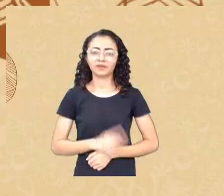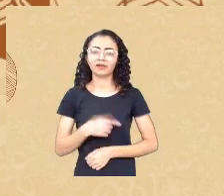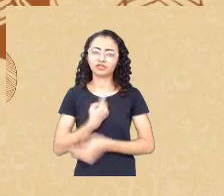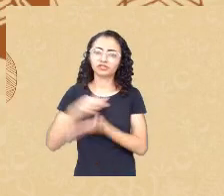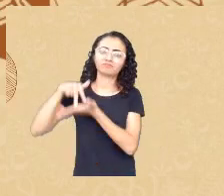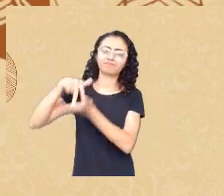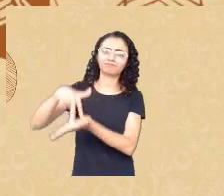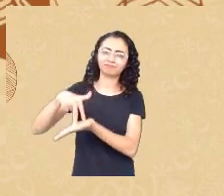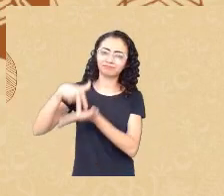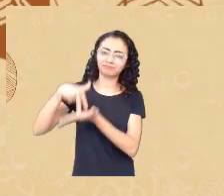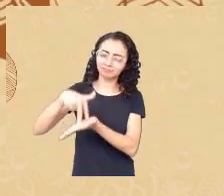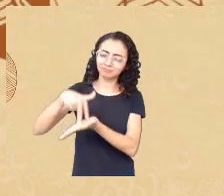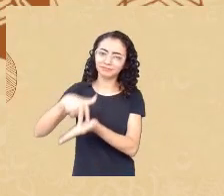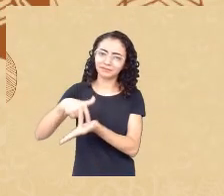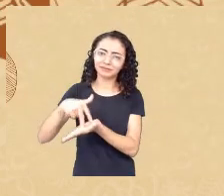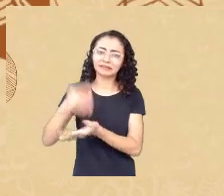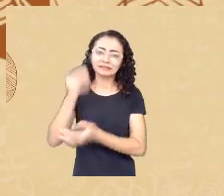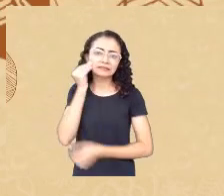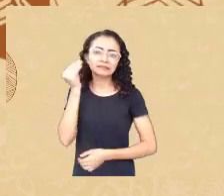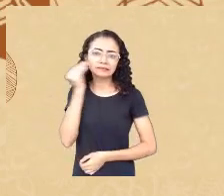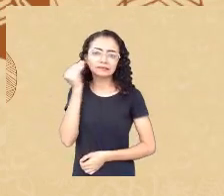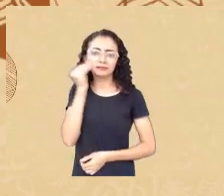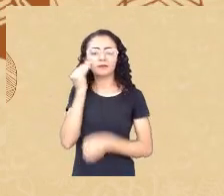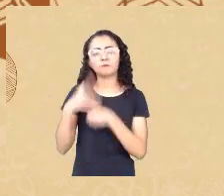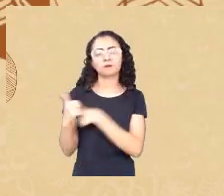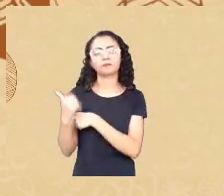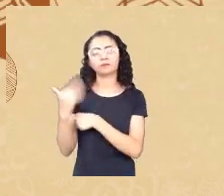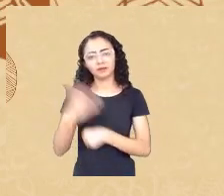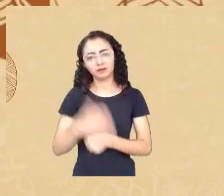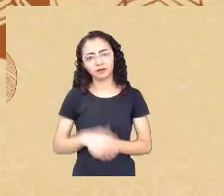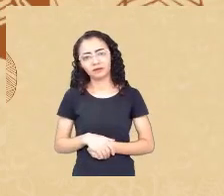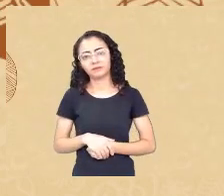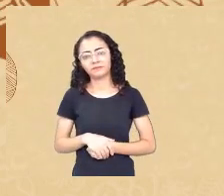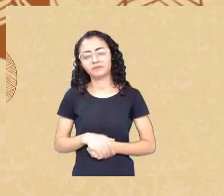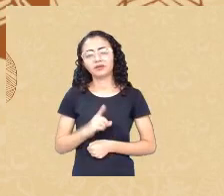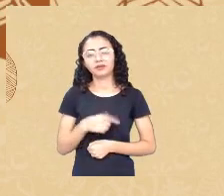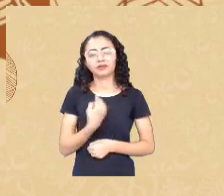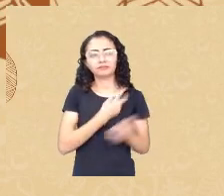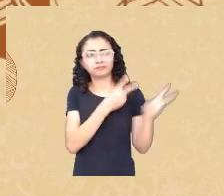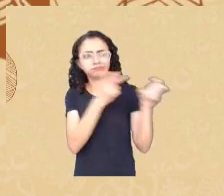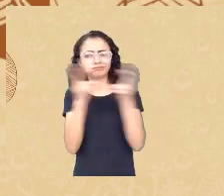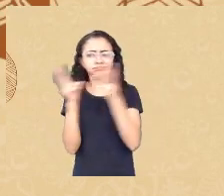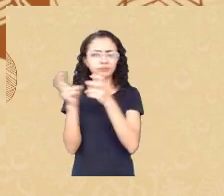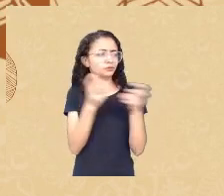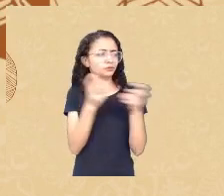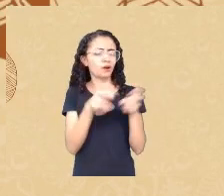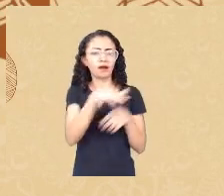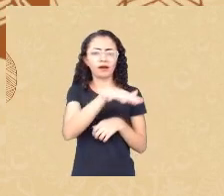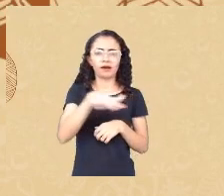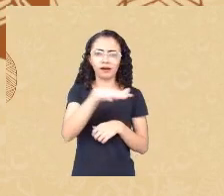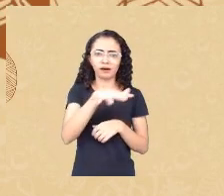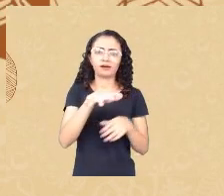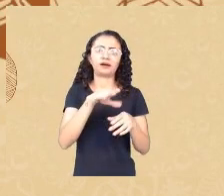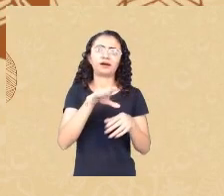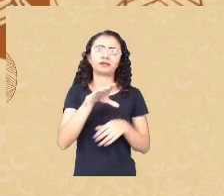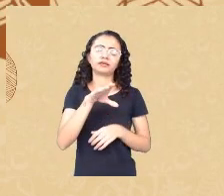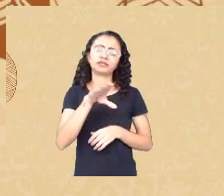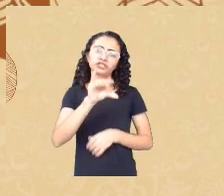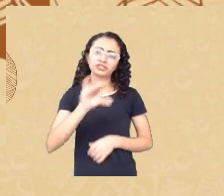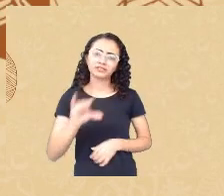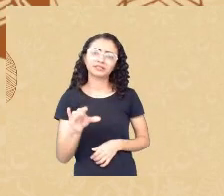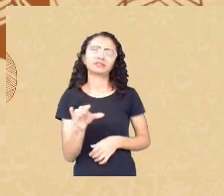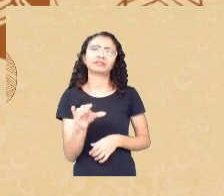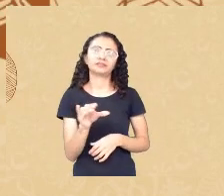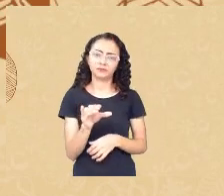está na insistência porque a gente olha para um lado olha para o outro na pesquisa na ciência na universidade brasileira é só insistindo mesmo